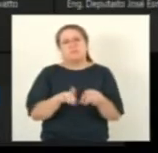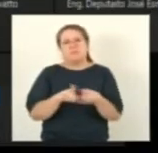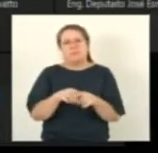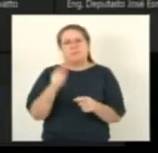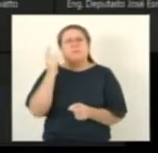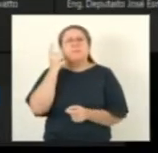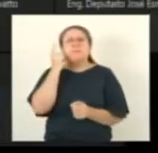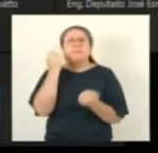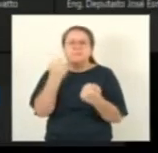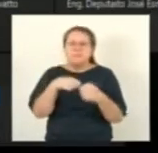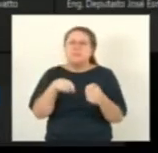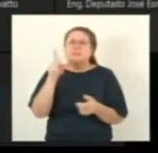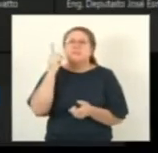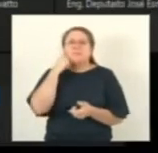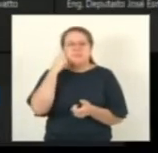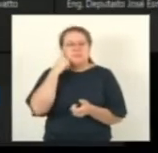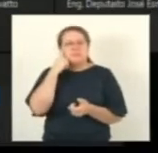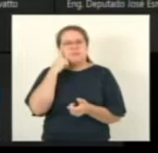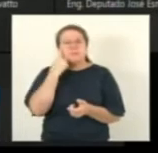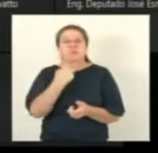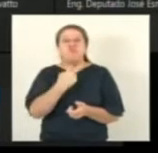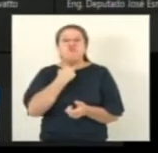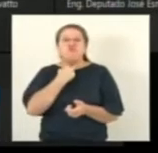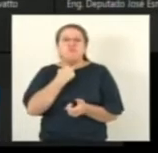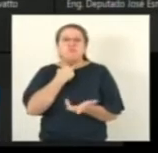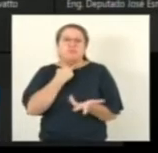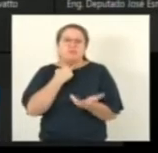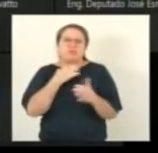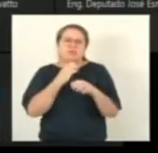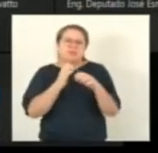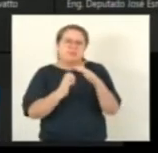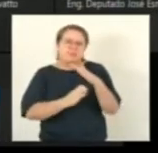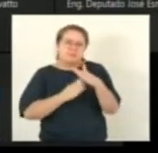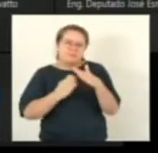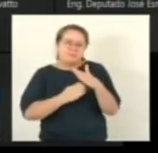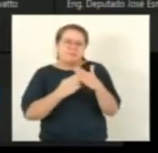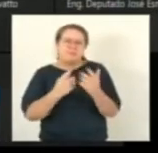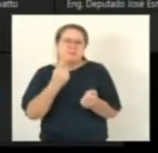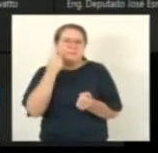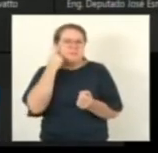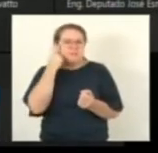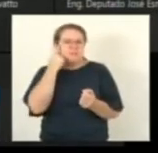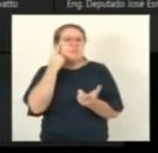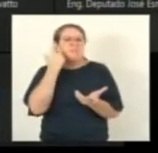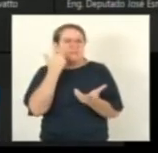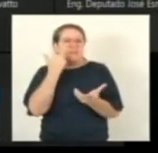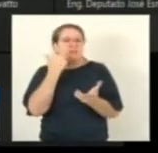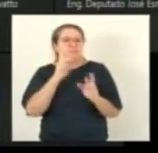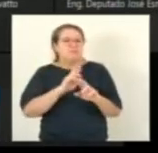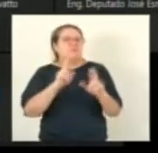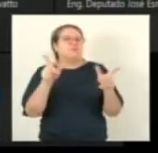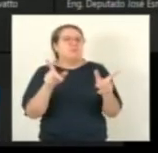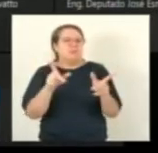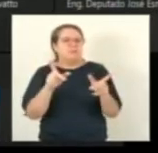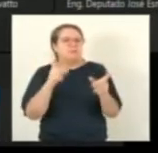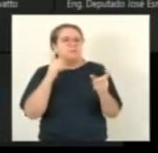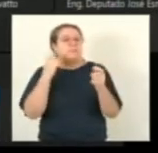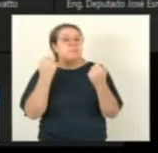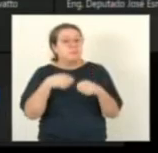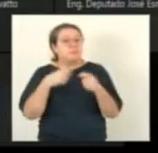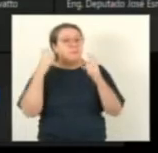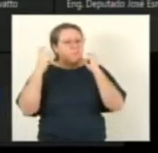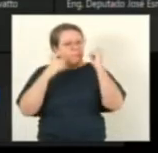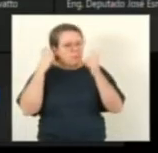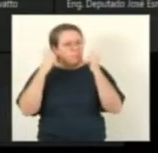é que também não pode as empresas deixar entrar perfis feitos por isso que tem essa grande preocupação dos motoristas de aplicativos sobre os